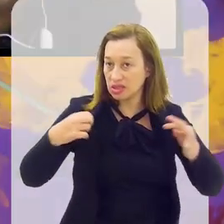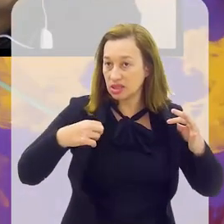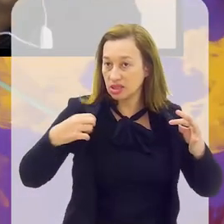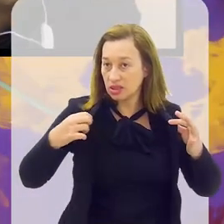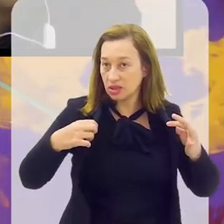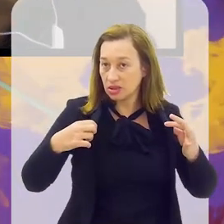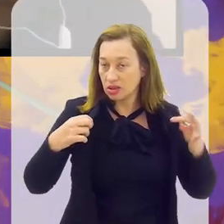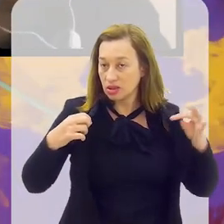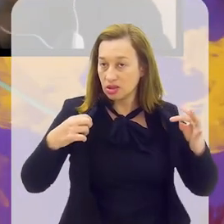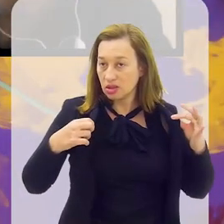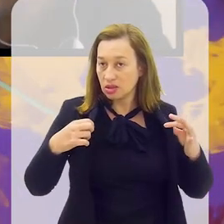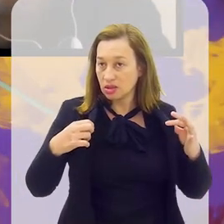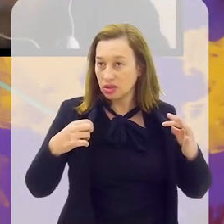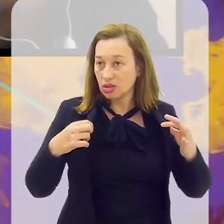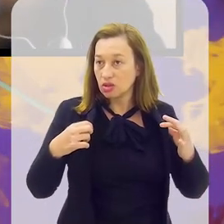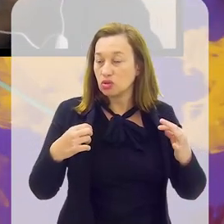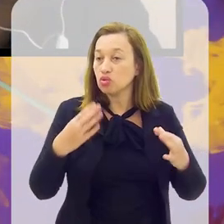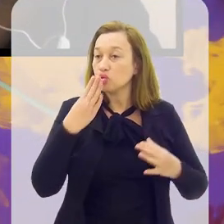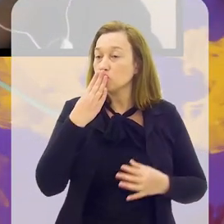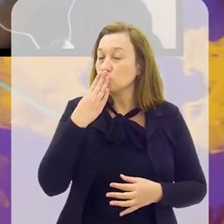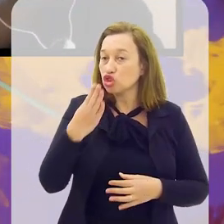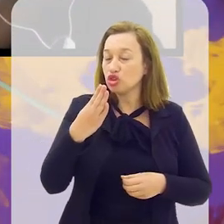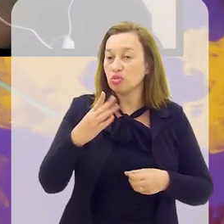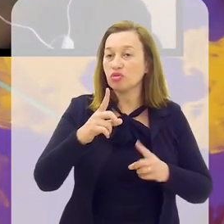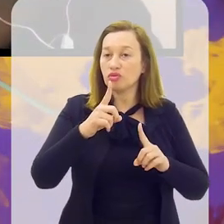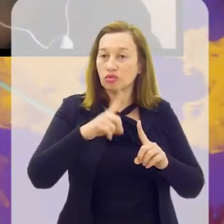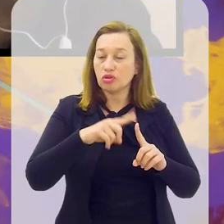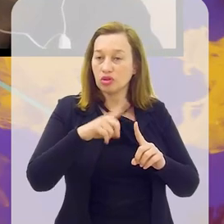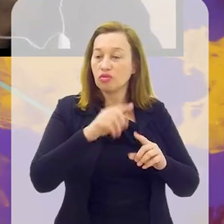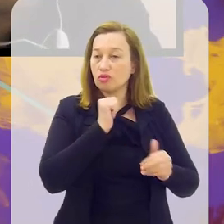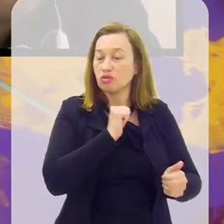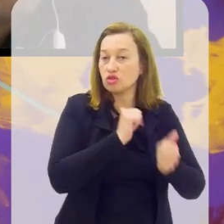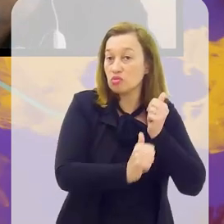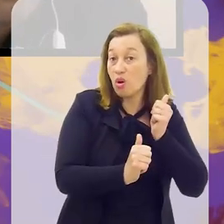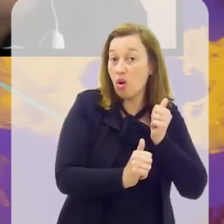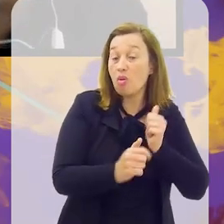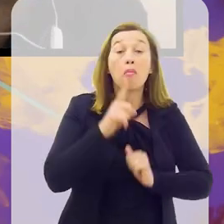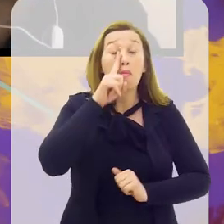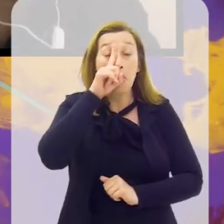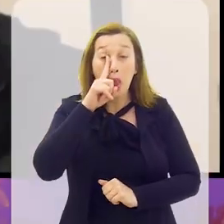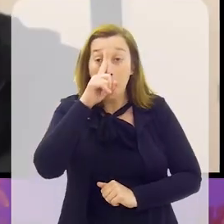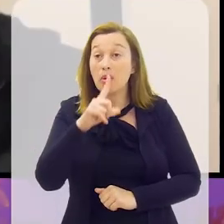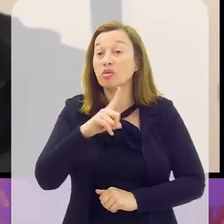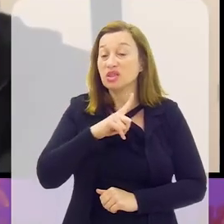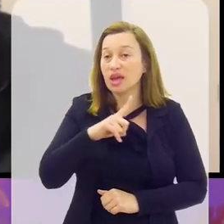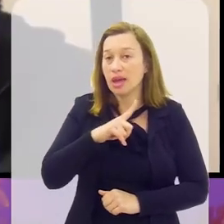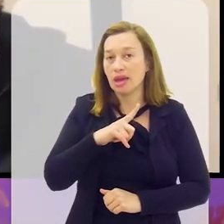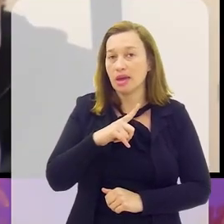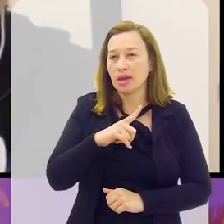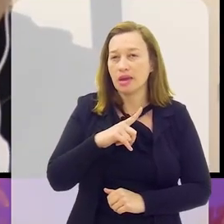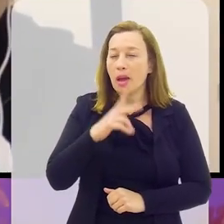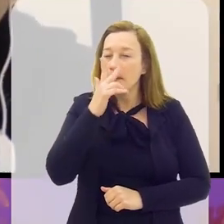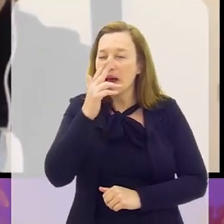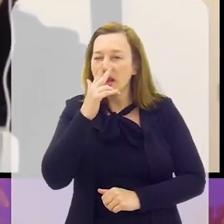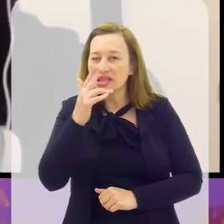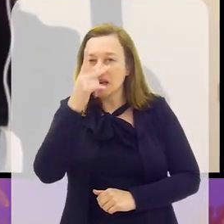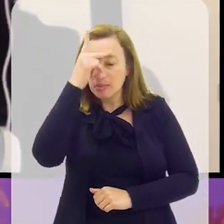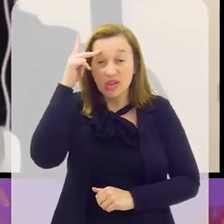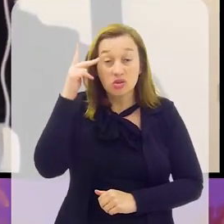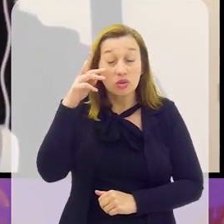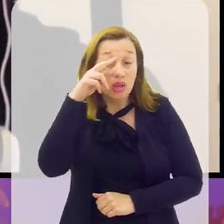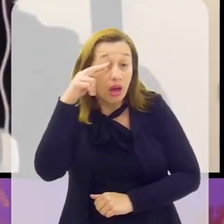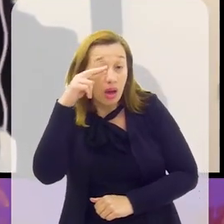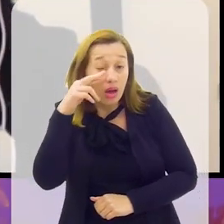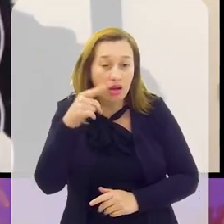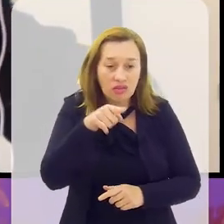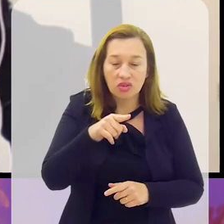infiltrado. Então, você cria um novo problema. E o terceiro, e talvez para mim um dos principais, é que é a mensagem que passa a